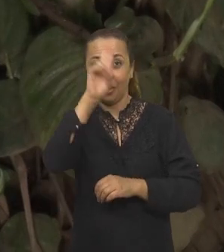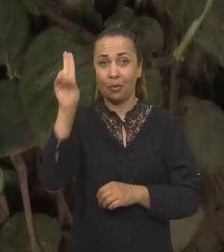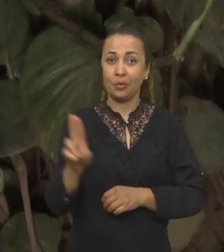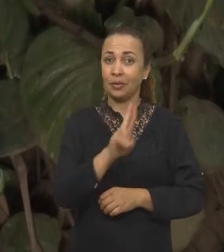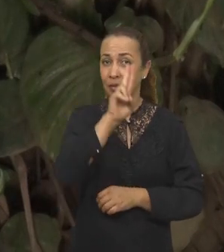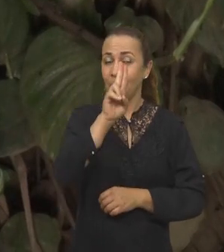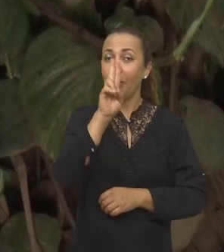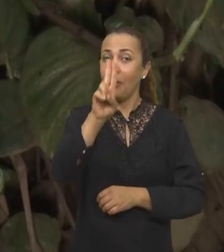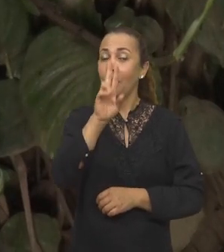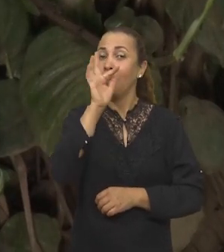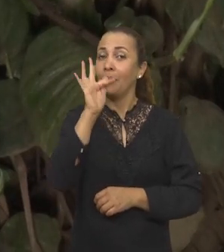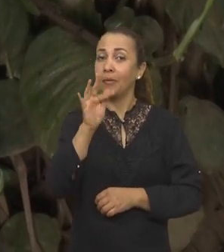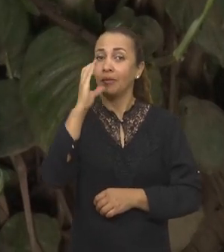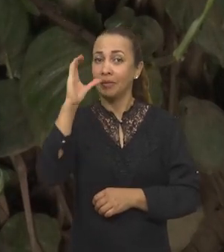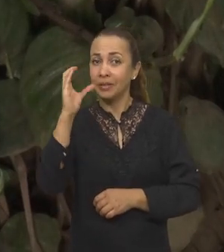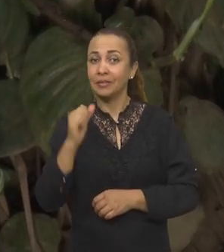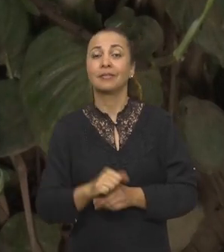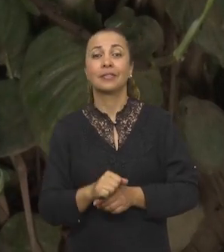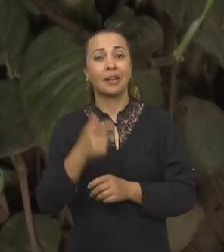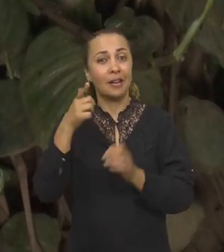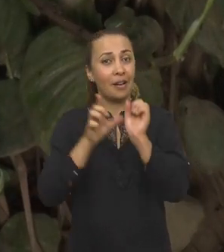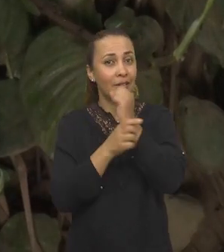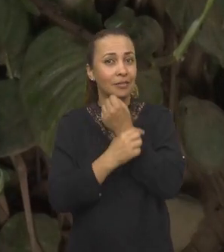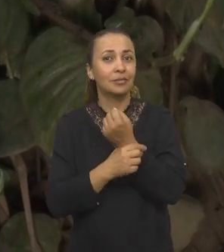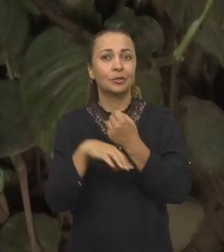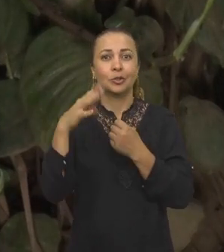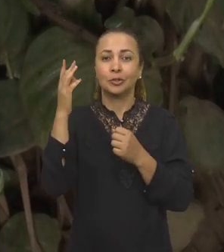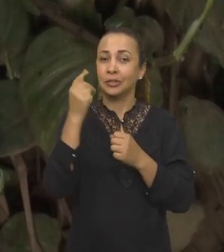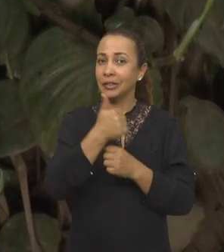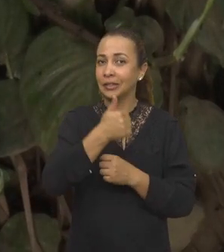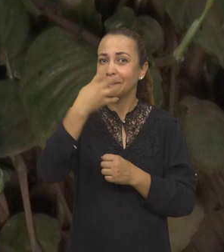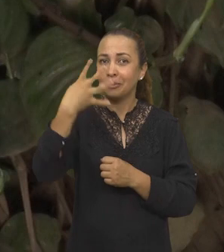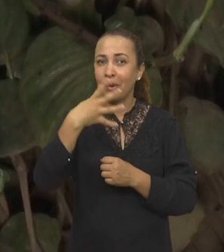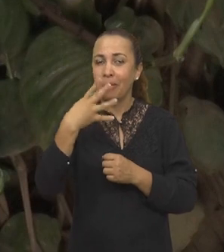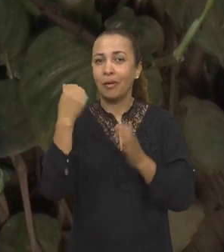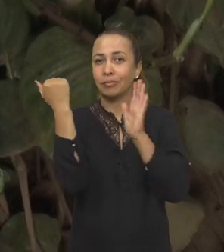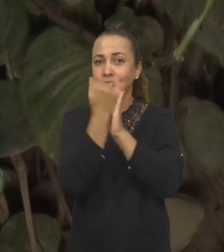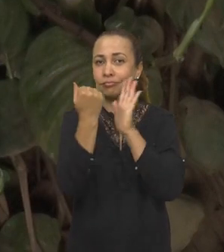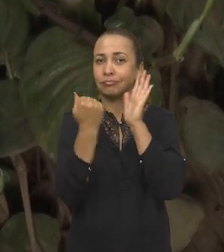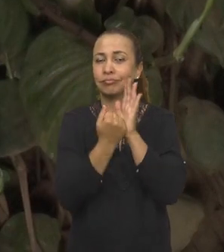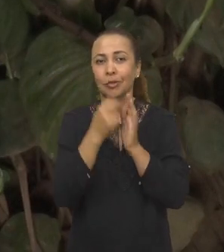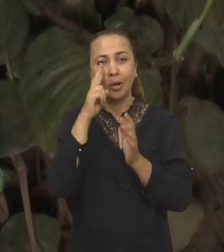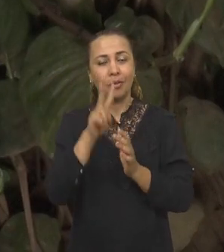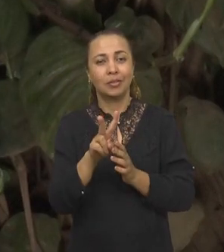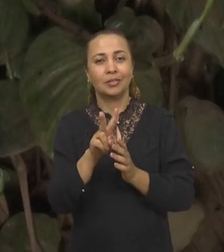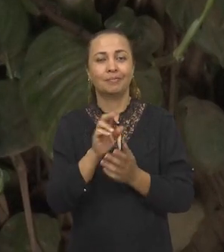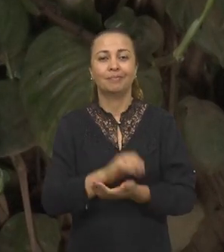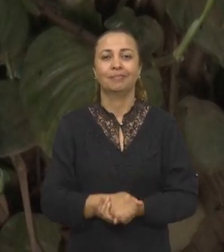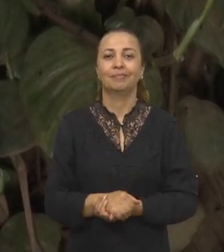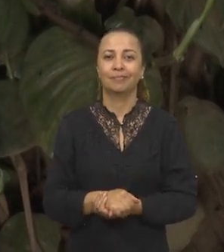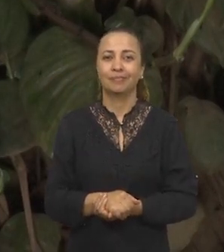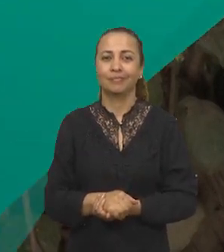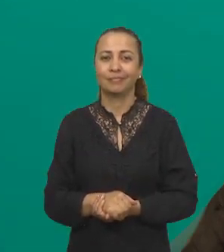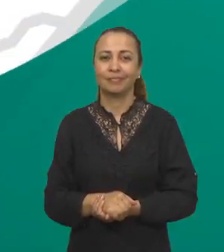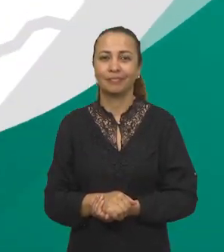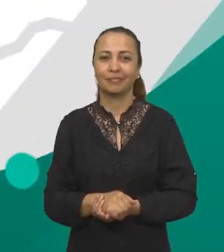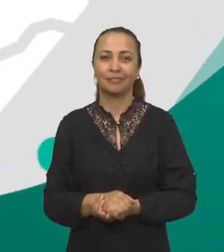que a Universidade Federal do Ceará garantiu a sua 14ª patente. Confira detalhes dessa invenção.